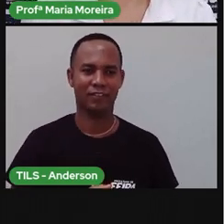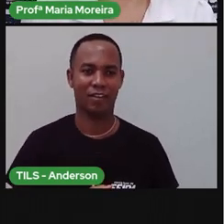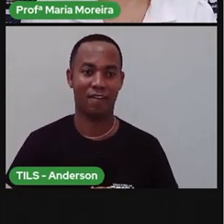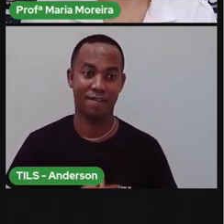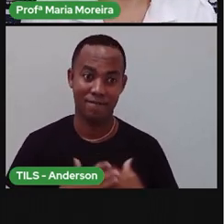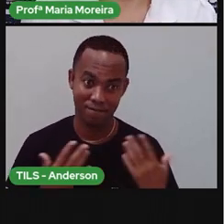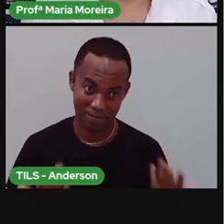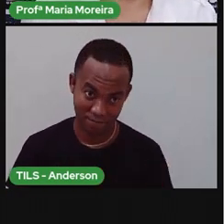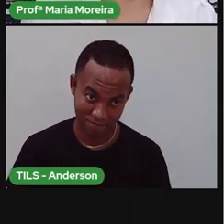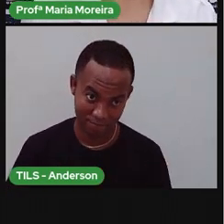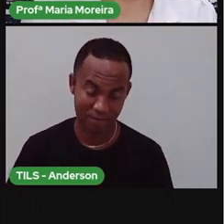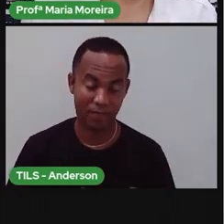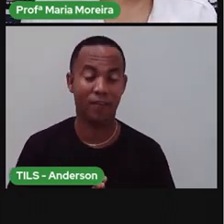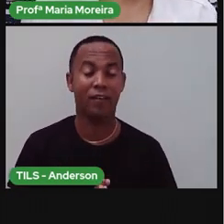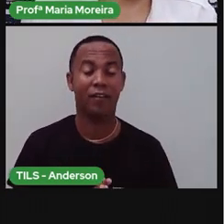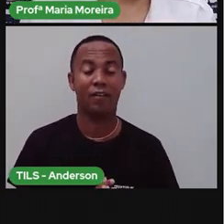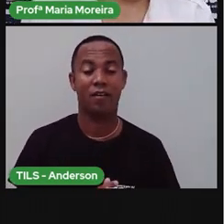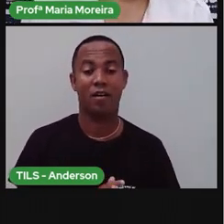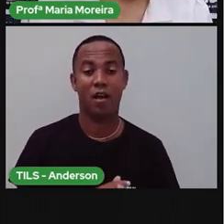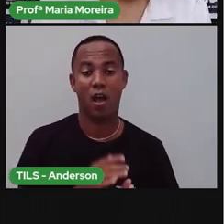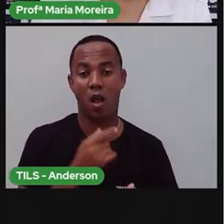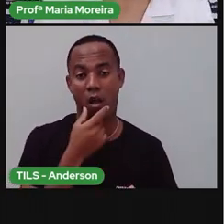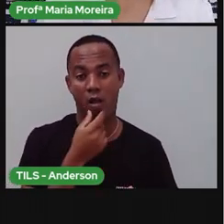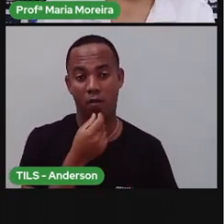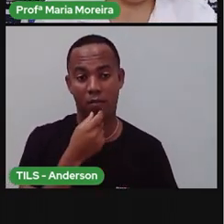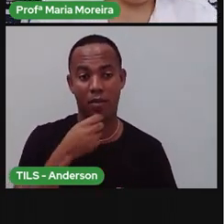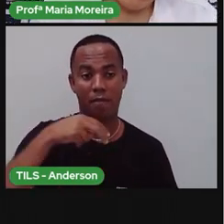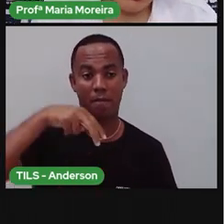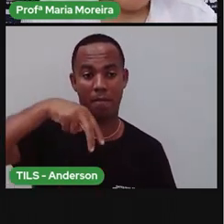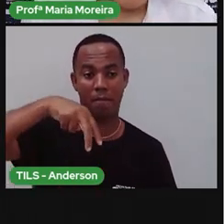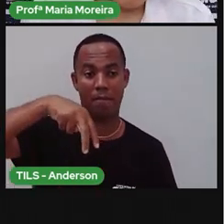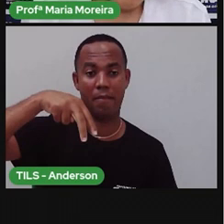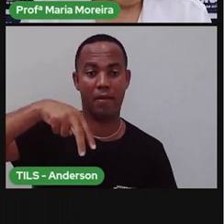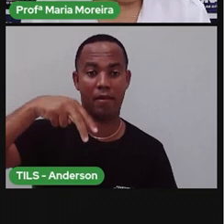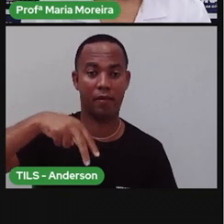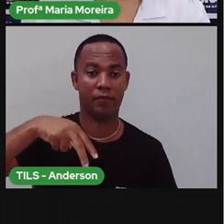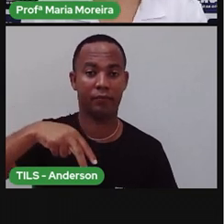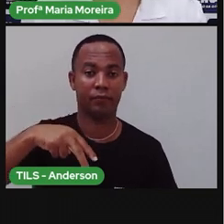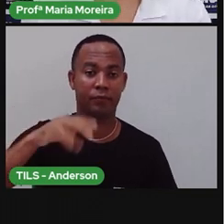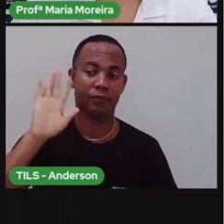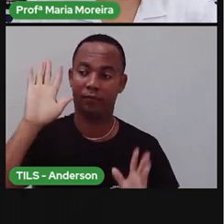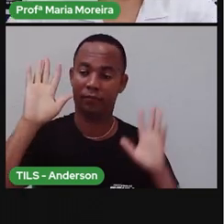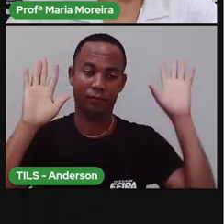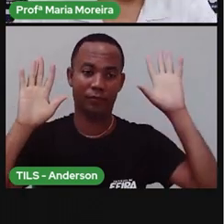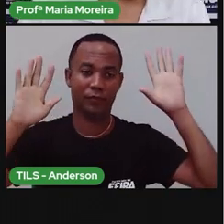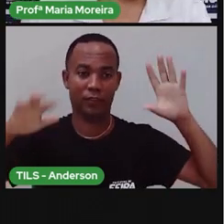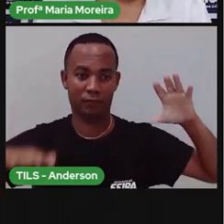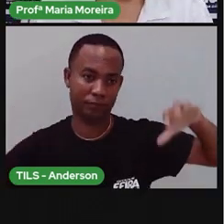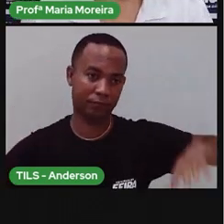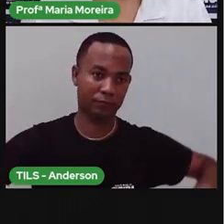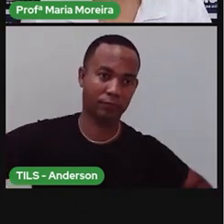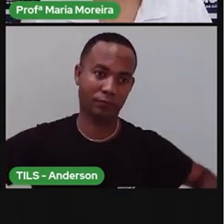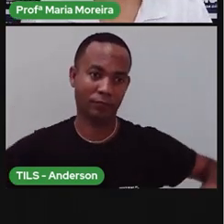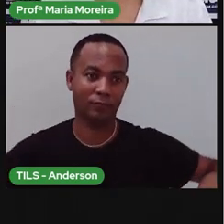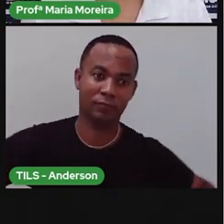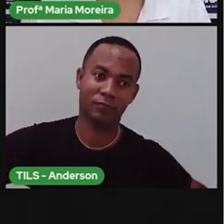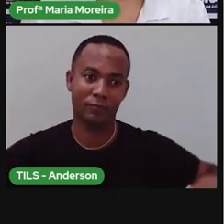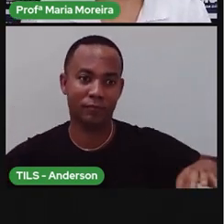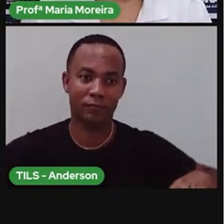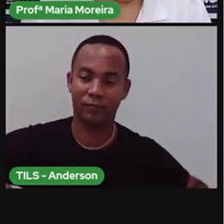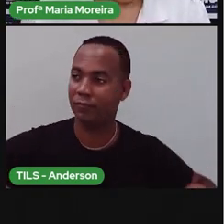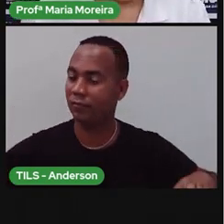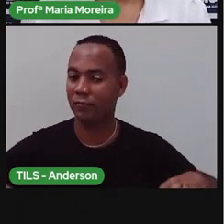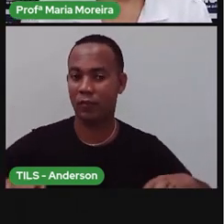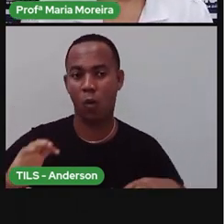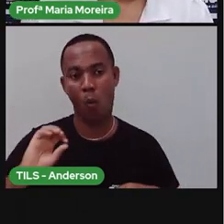reto. E aí, ele só usa os pés. E hoje, a gente só usa os membros inferiores. Ninguém anda na rua, né? A não